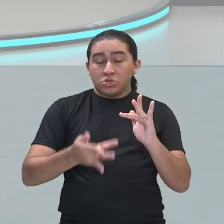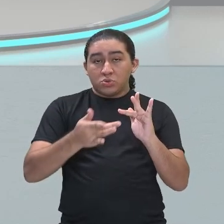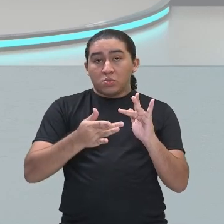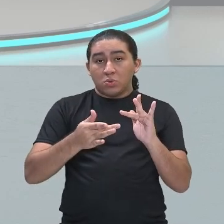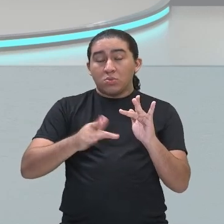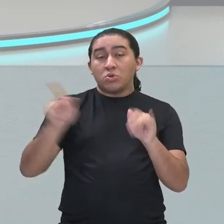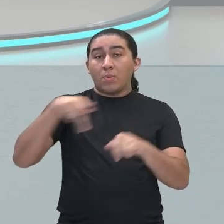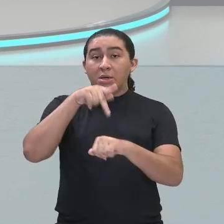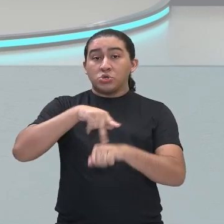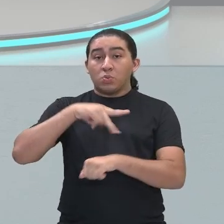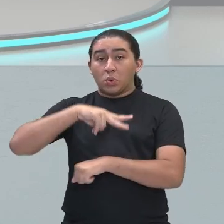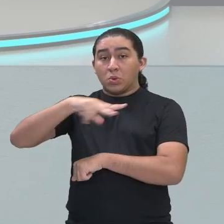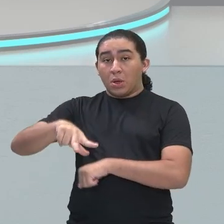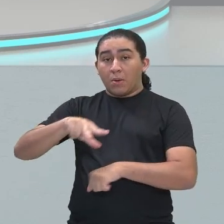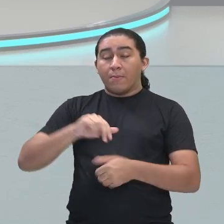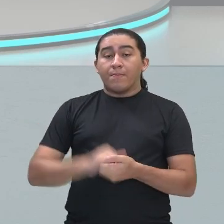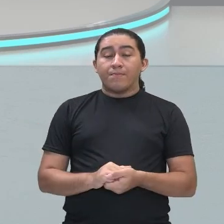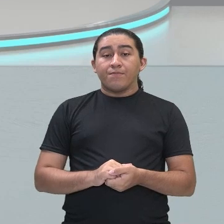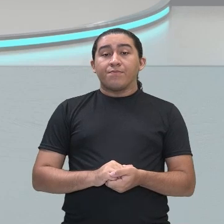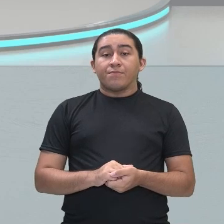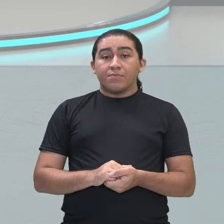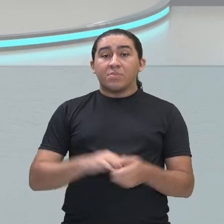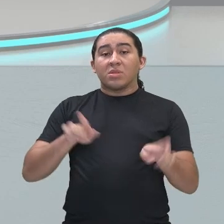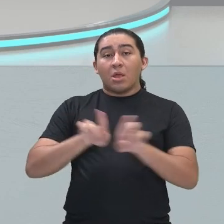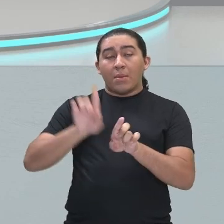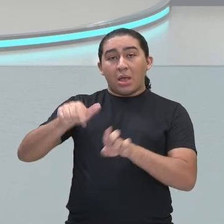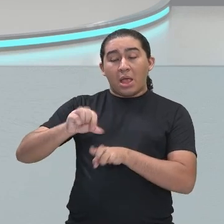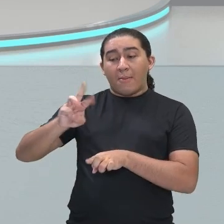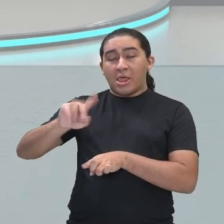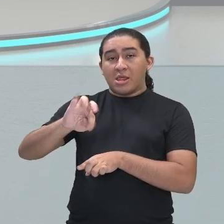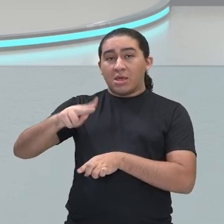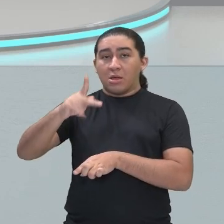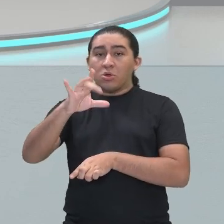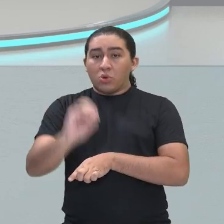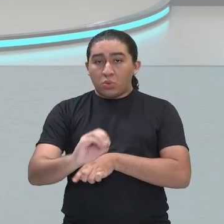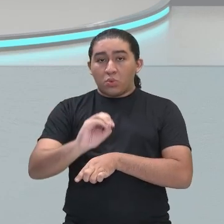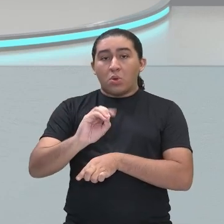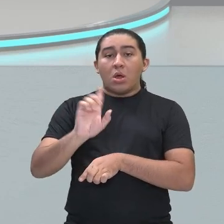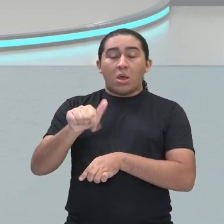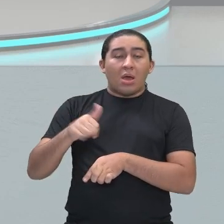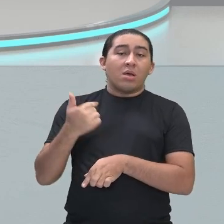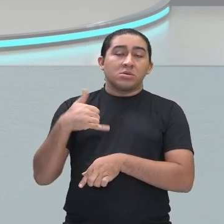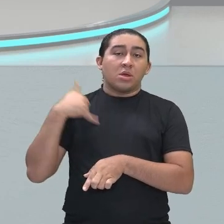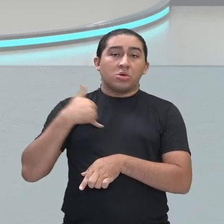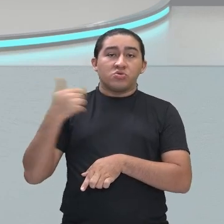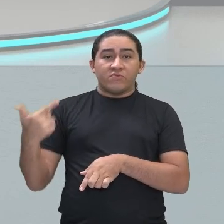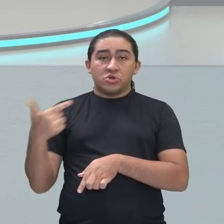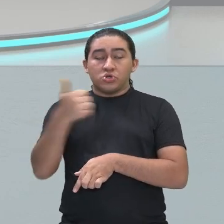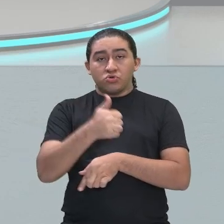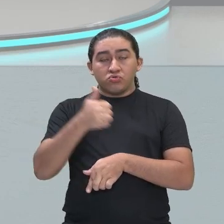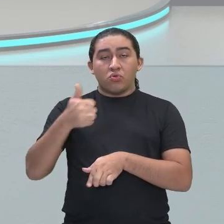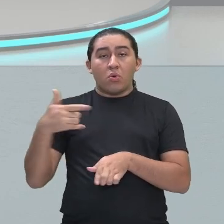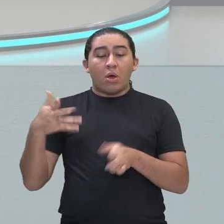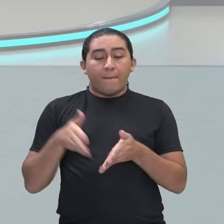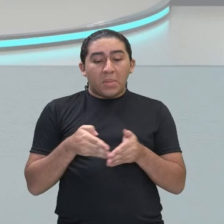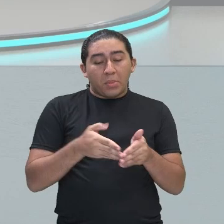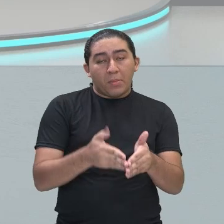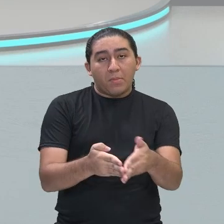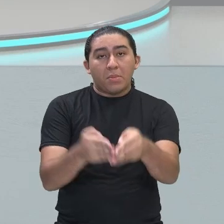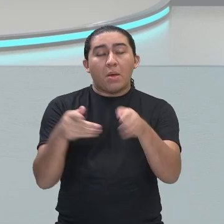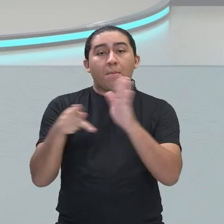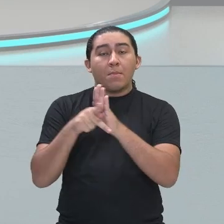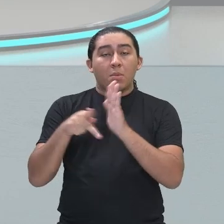Foi também marinheiro e, aos 21 anos, embarcou para a Índia. Ao ser promovido